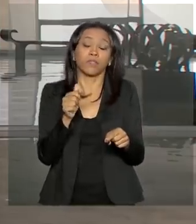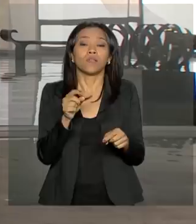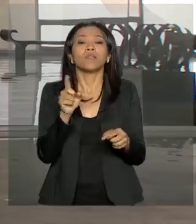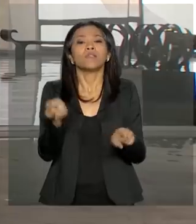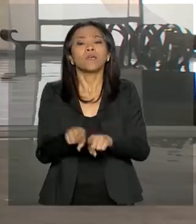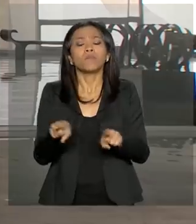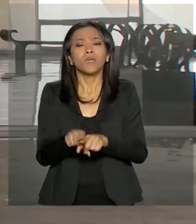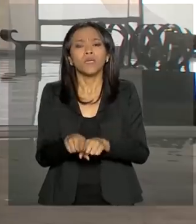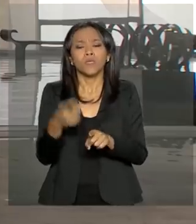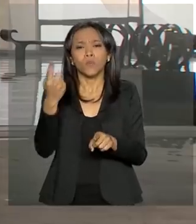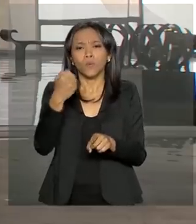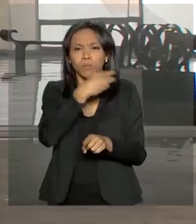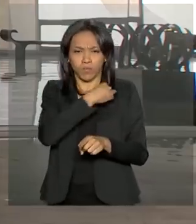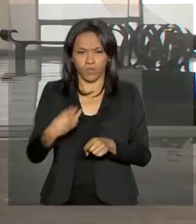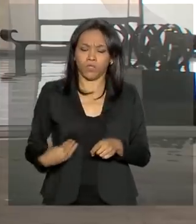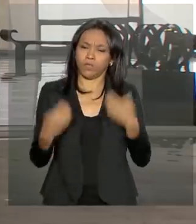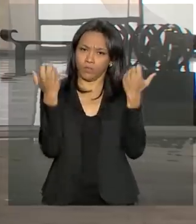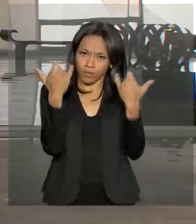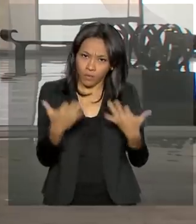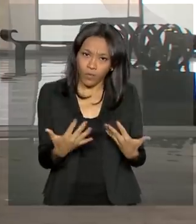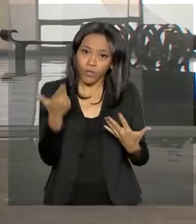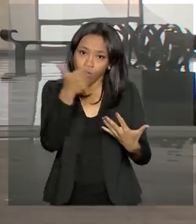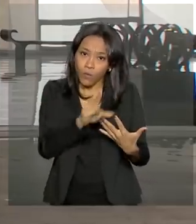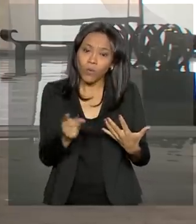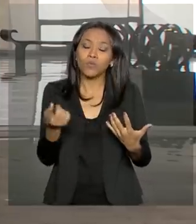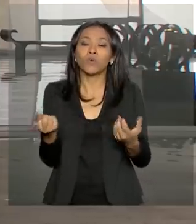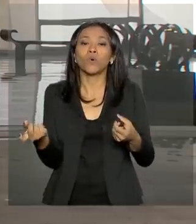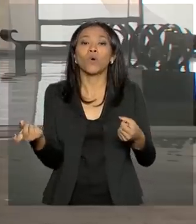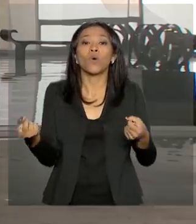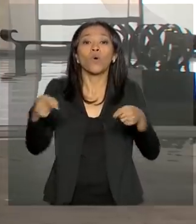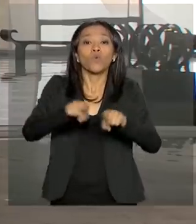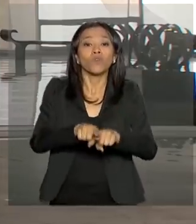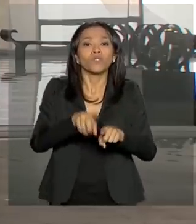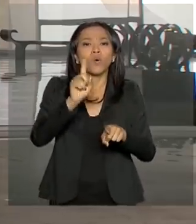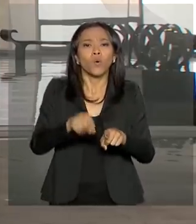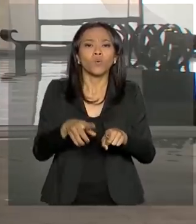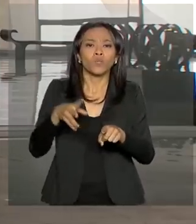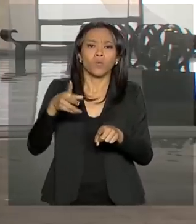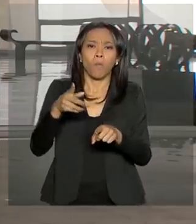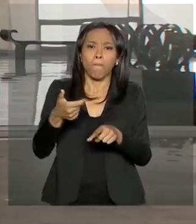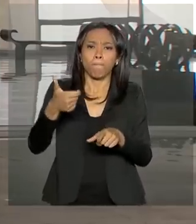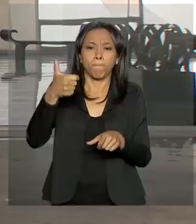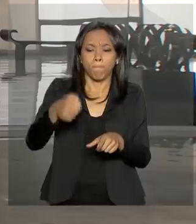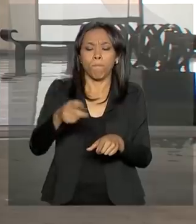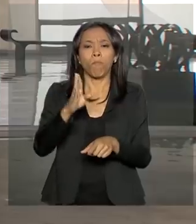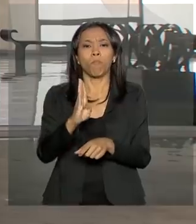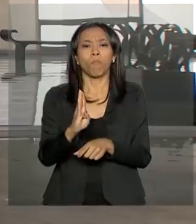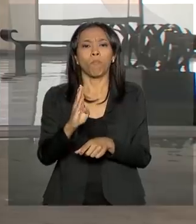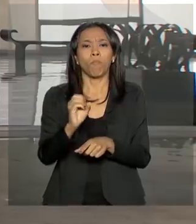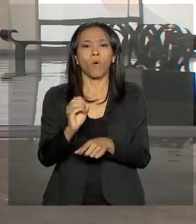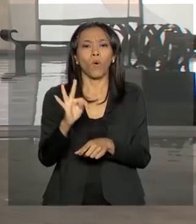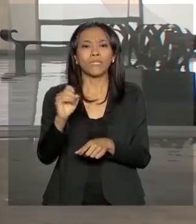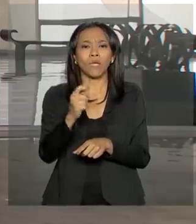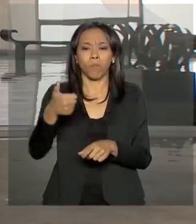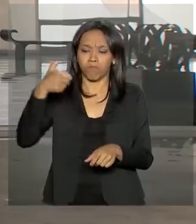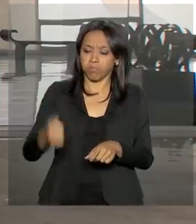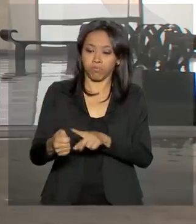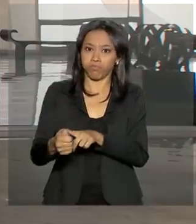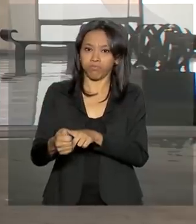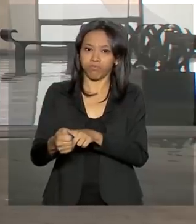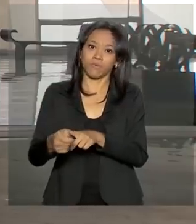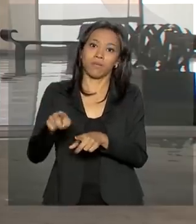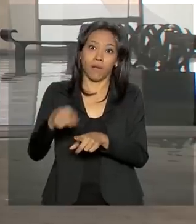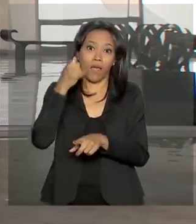também disse que outra medida do convênio será ampliar o uso do botão de pânico, que poderia evitar a morte de